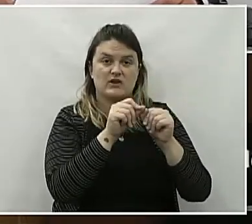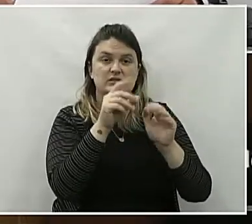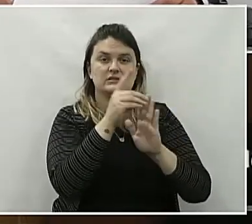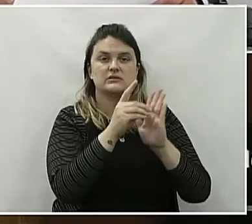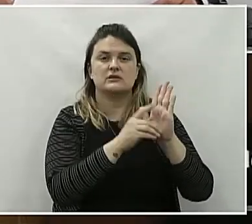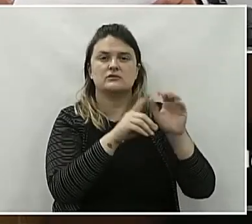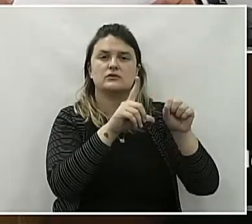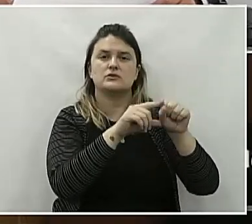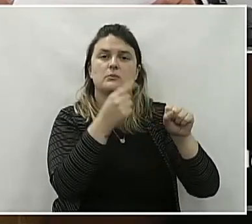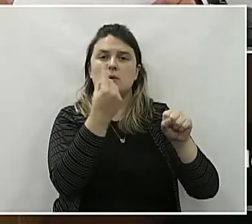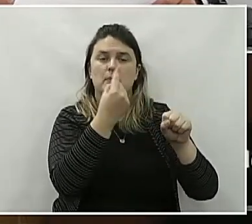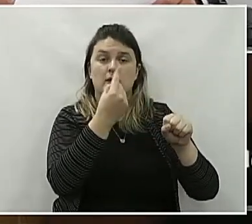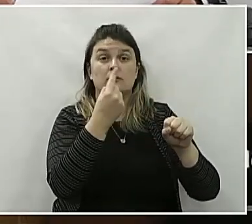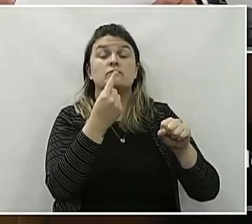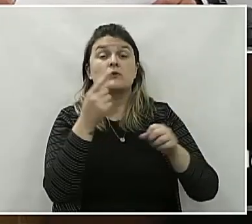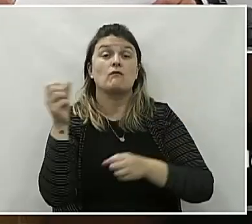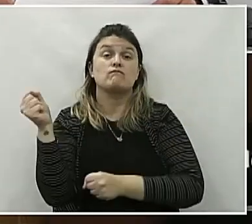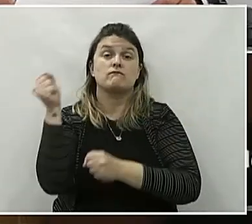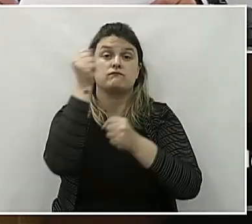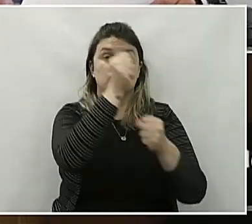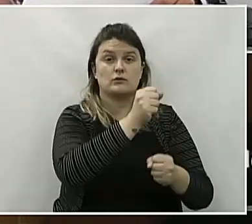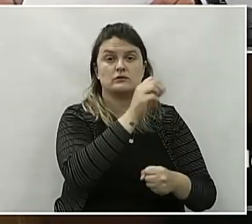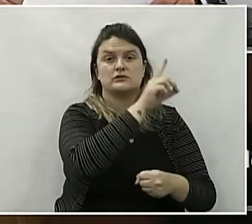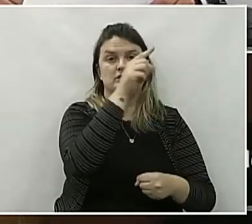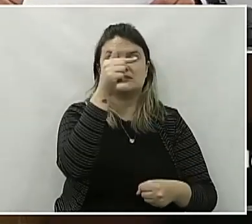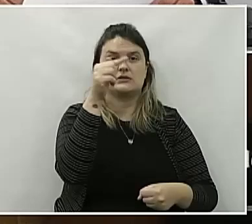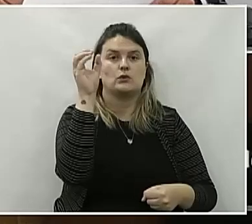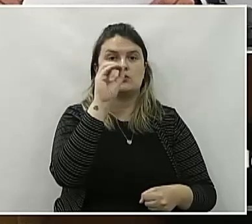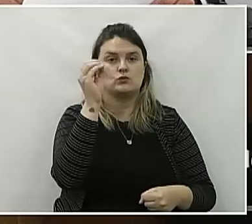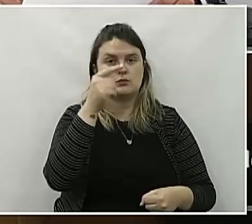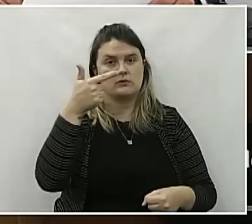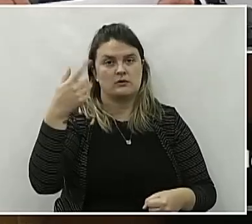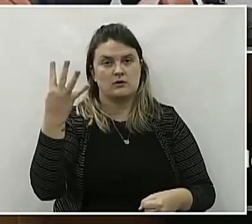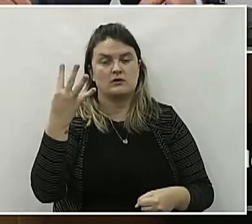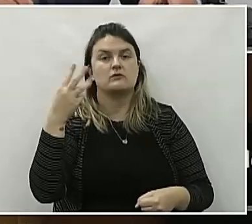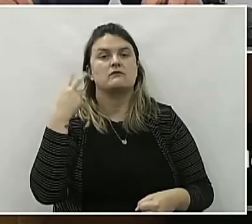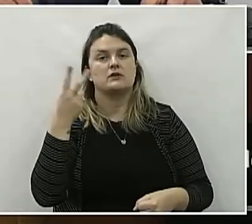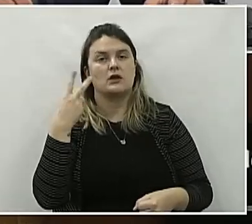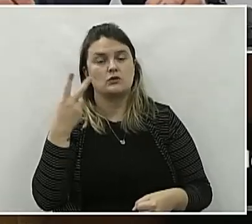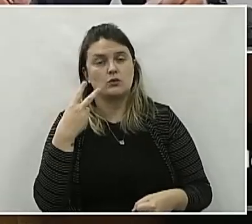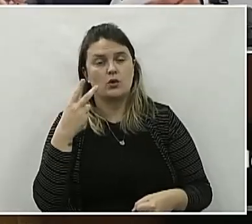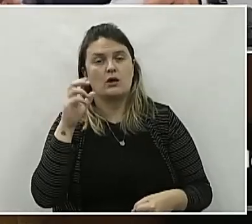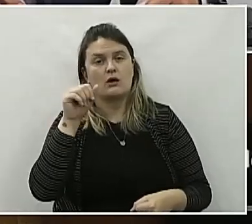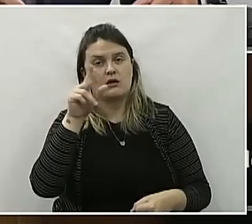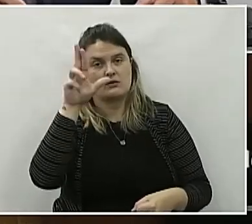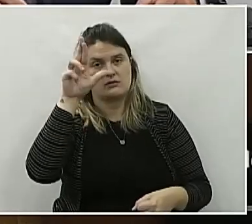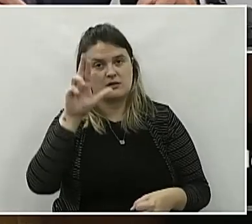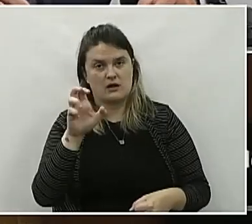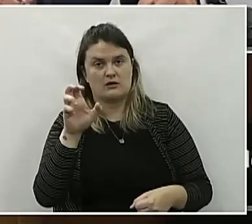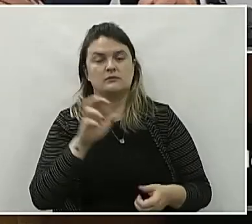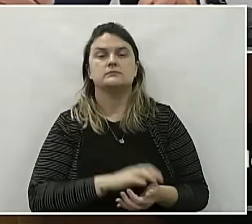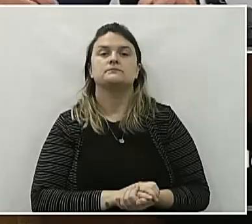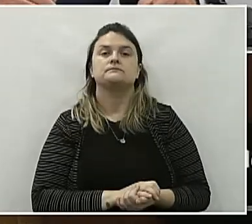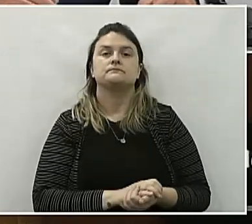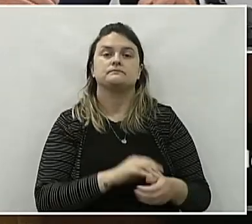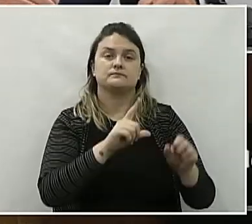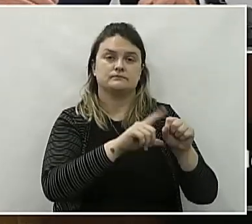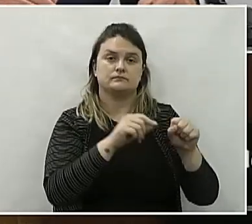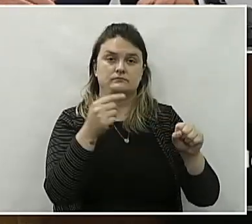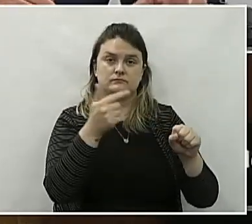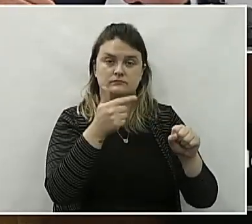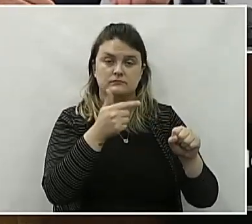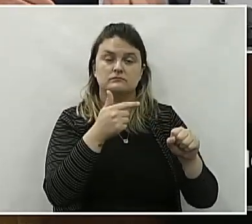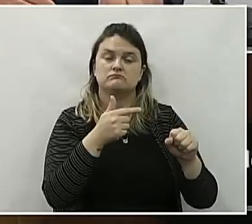Artigo 1º. Fica reconduzido a partir de 7 de outubro de 2024 o cargo de vereador titular ao Sr. André Cristiano Henrique. Artigo 2º.